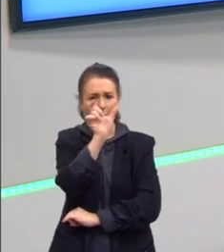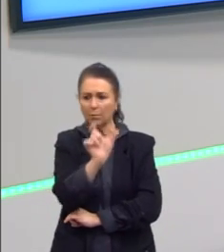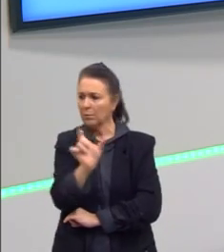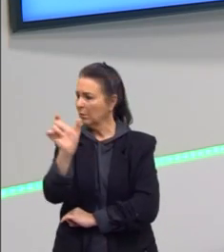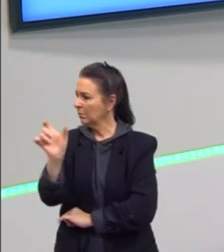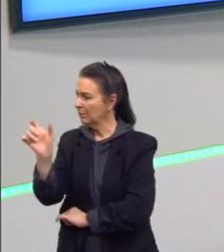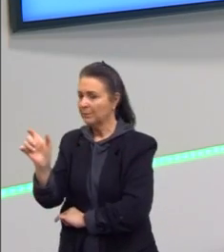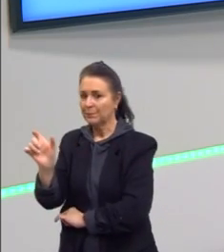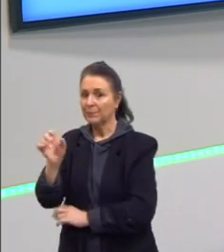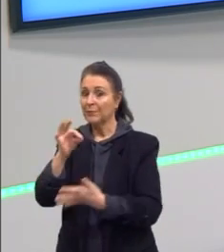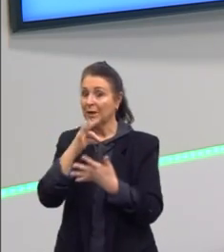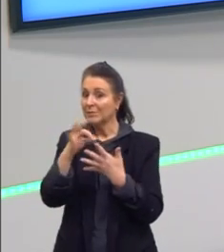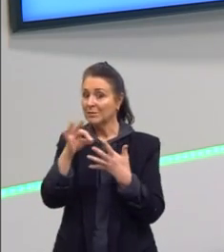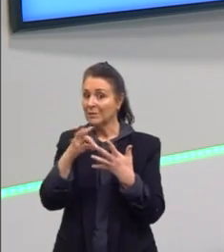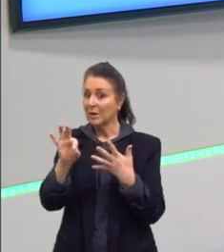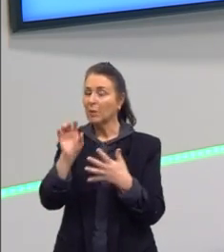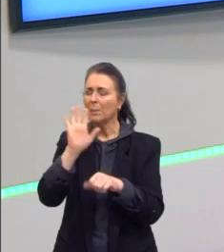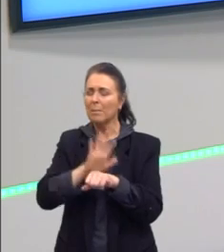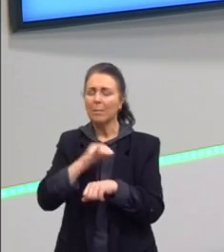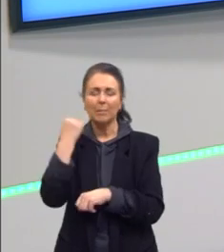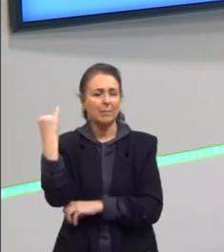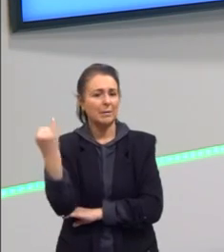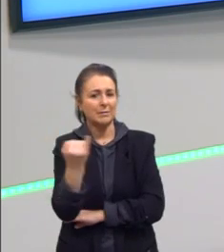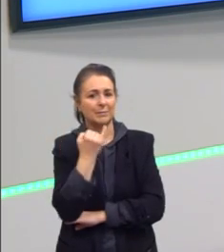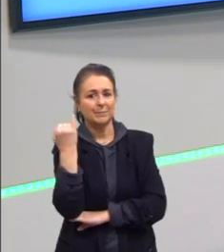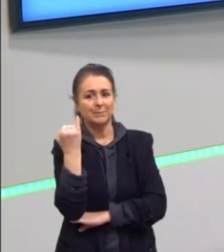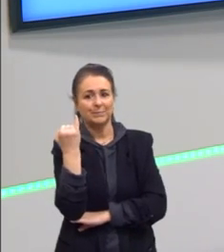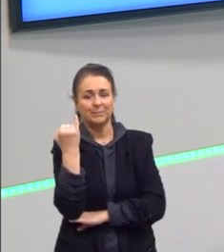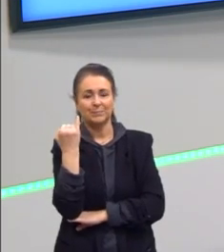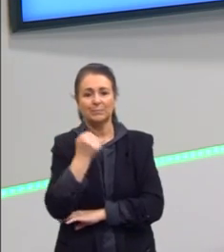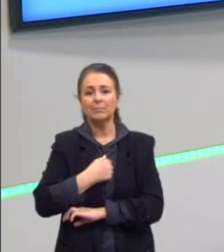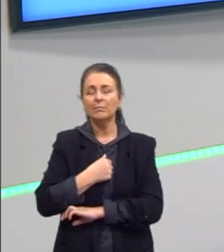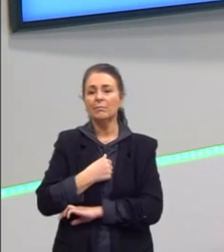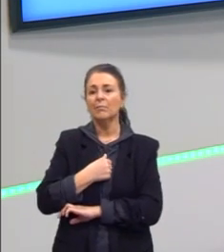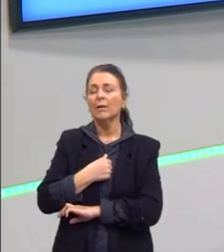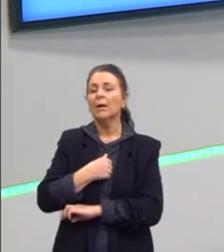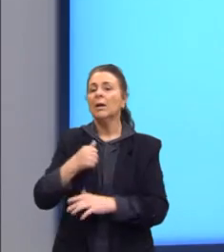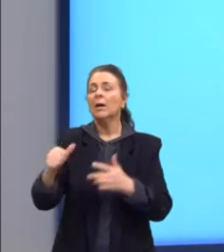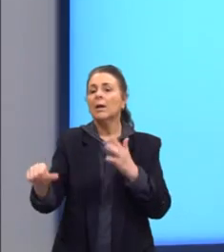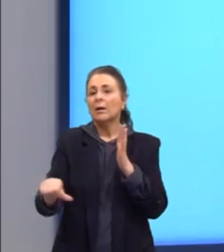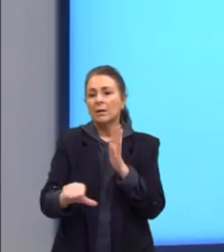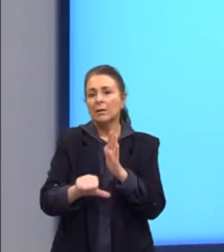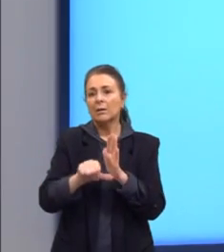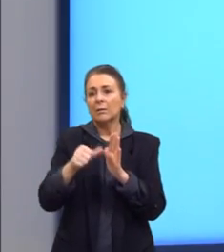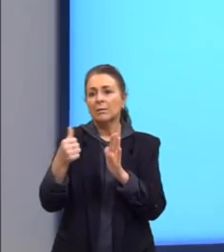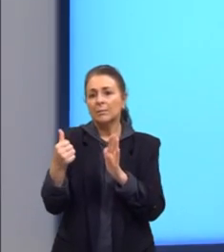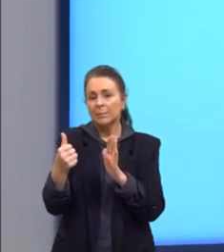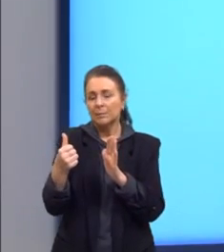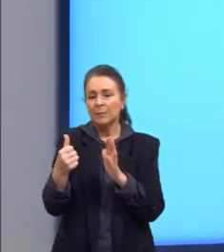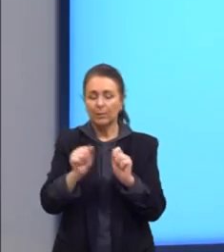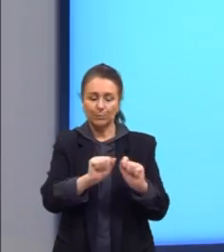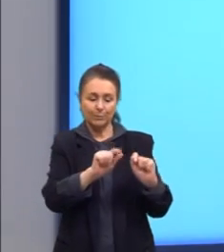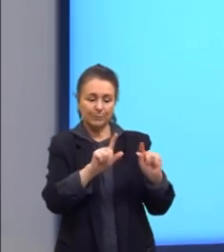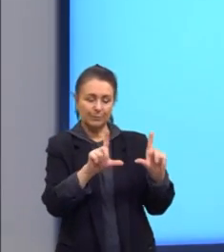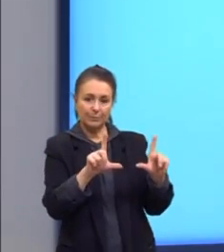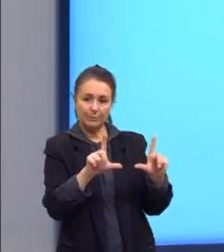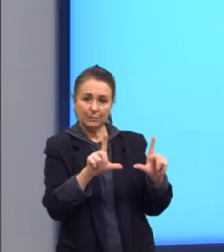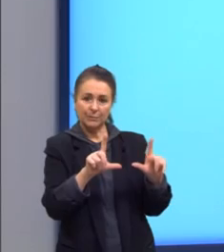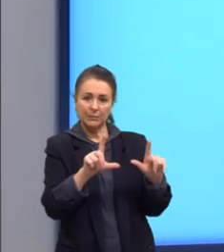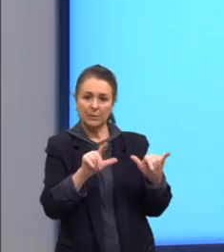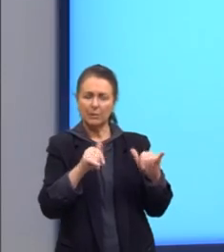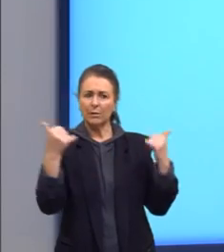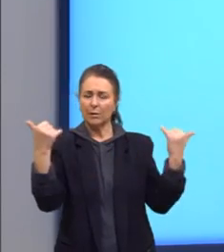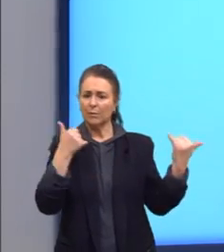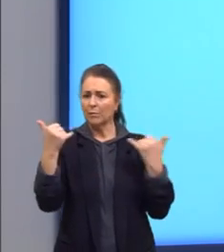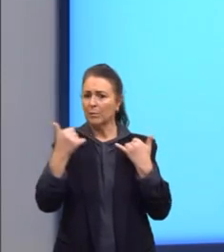destacar aqui apenas o que é mais importante. Nesse primeiro excerto aqui, a gente tem a informação